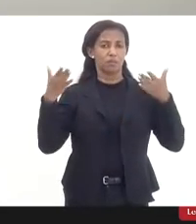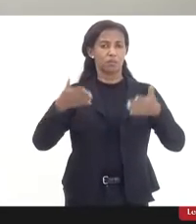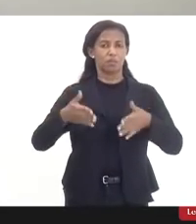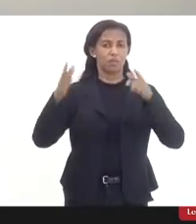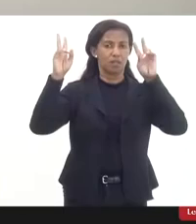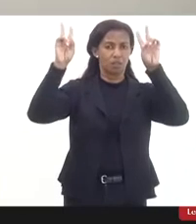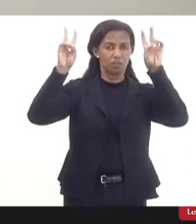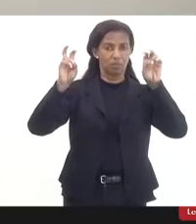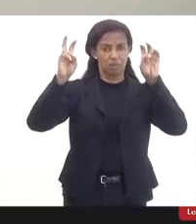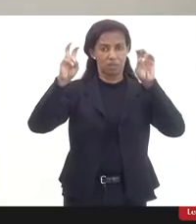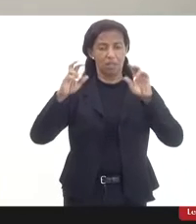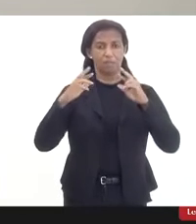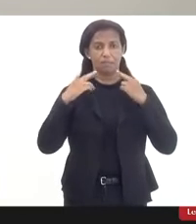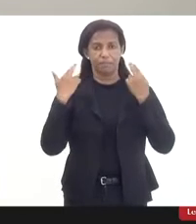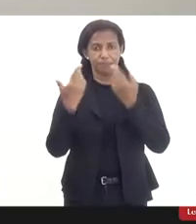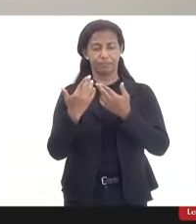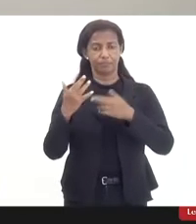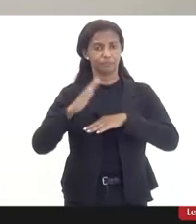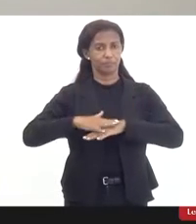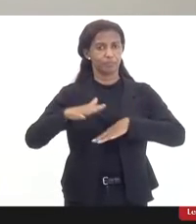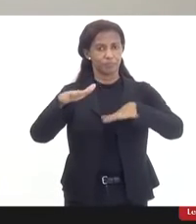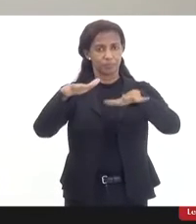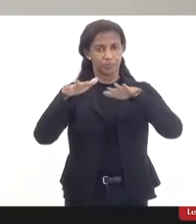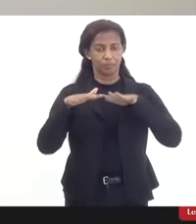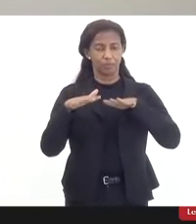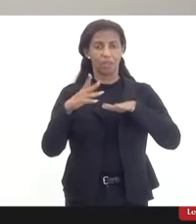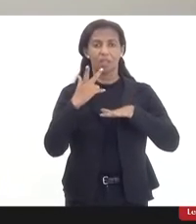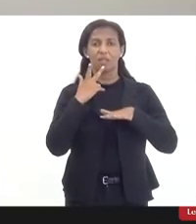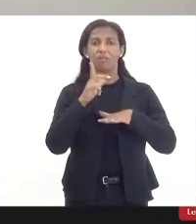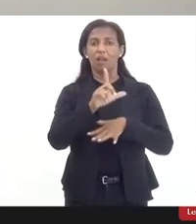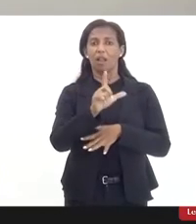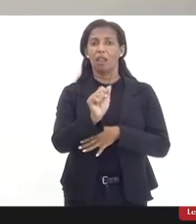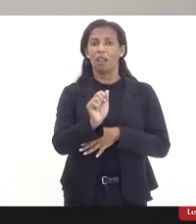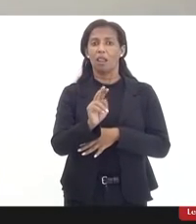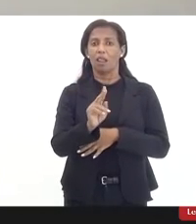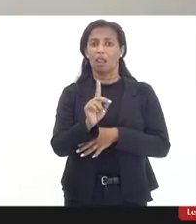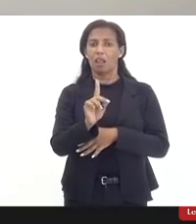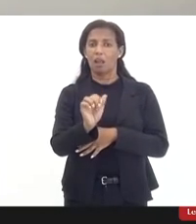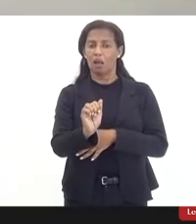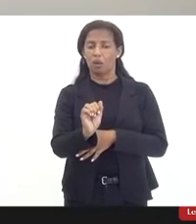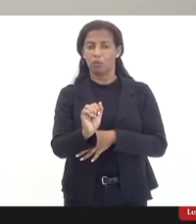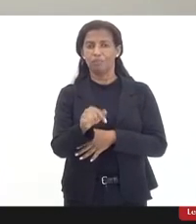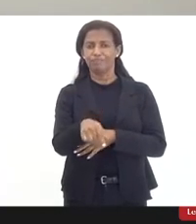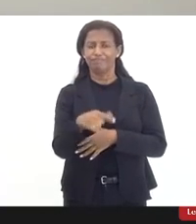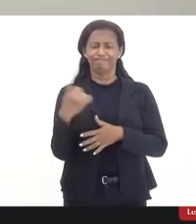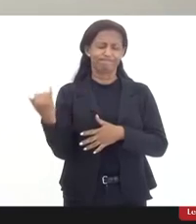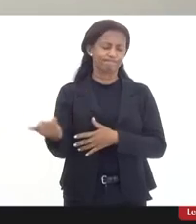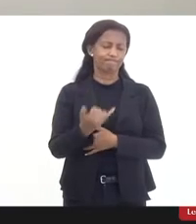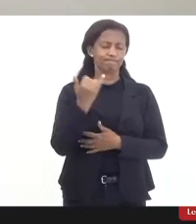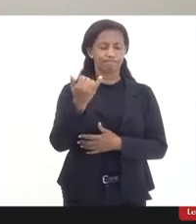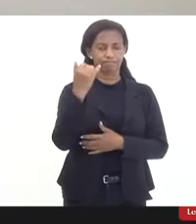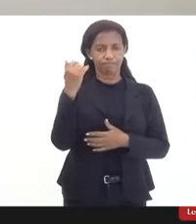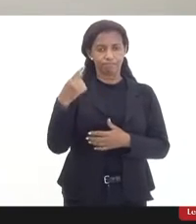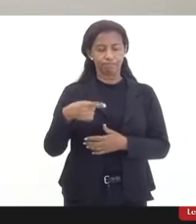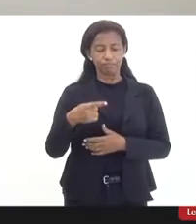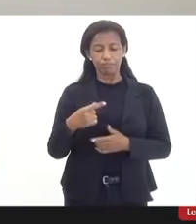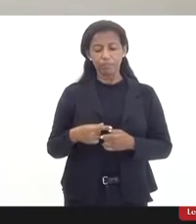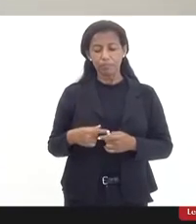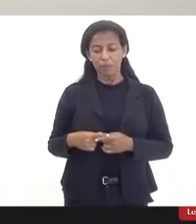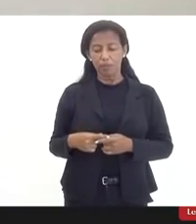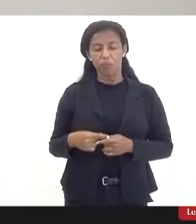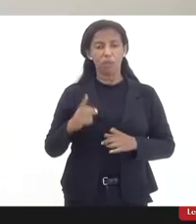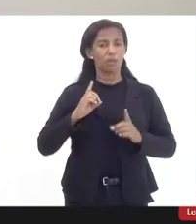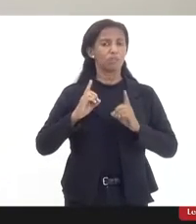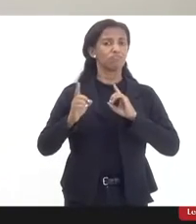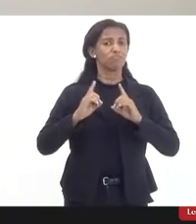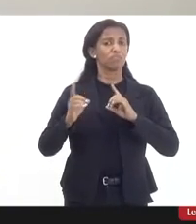da audiência pública, que é com relação à questão dos laudos. É muito importante essa temática porque é uma briga muito antiga